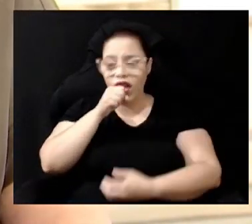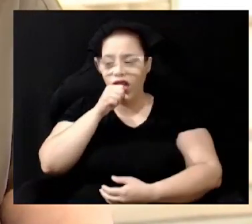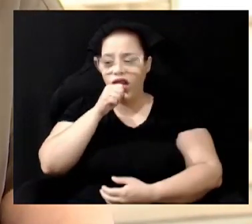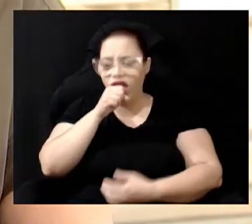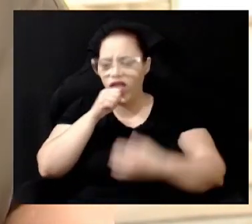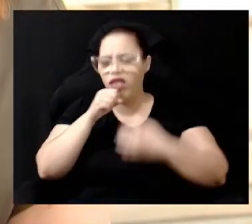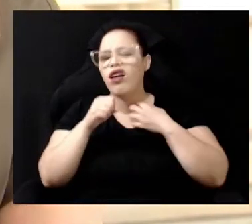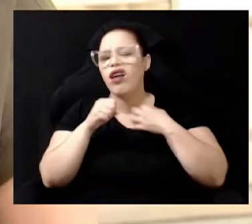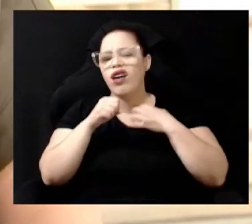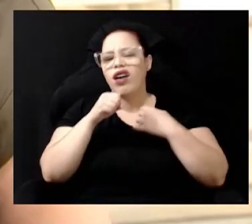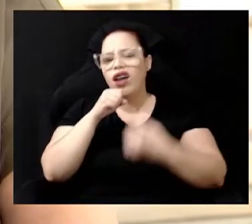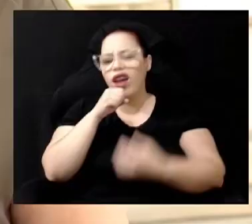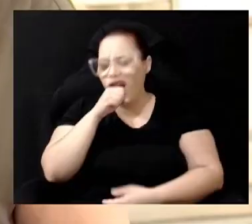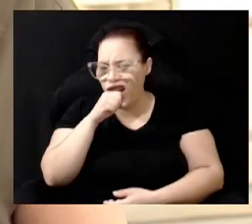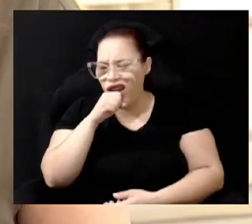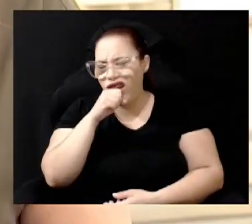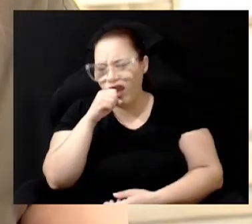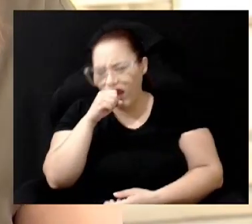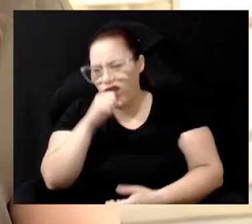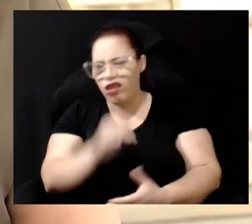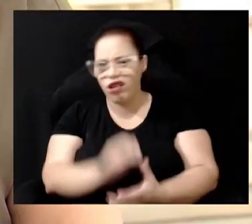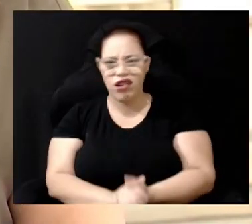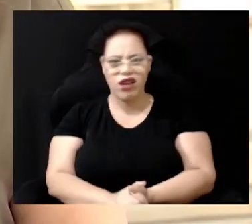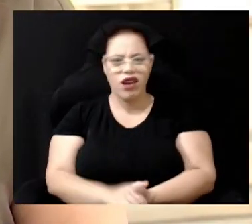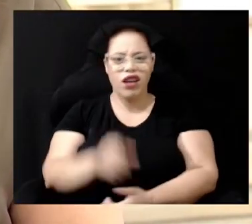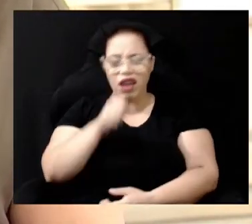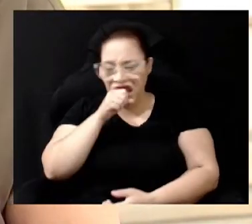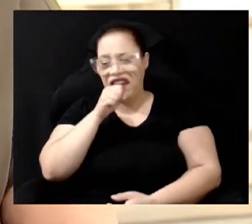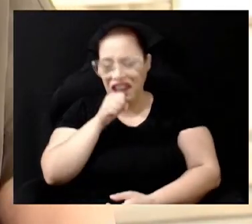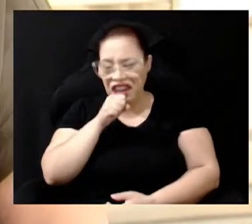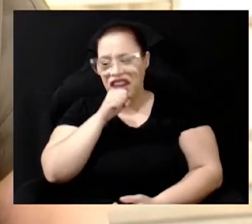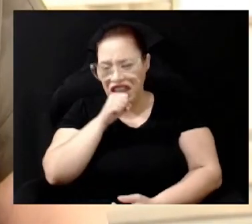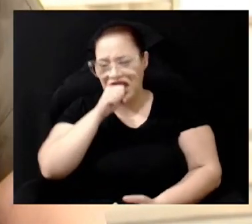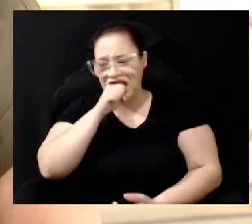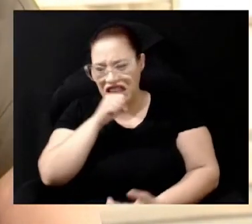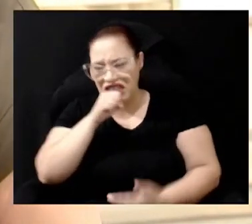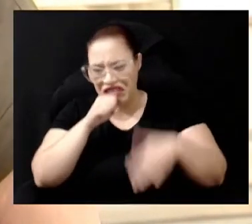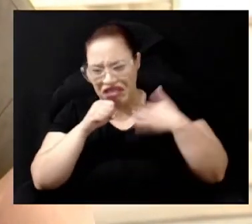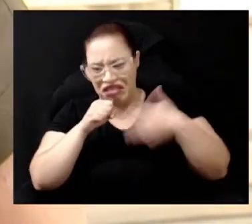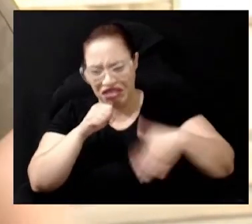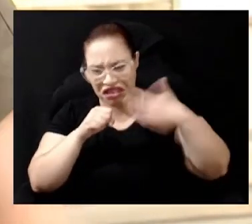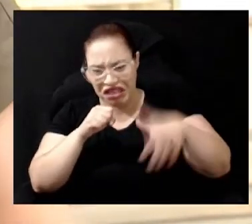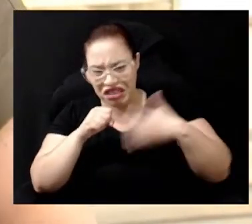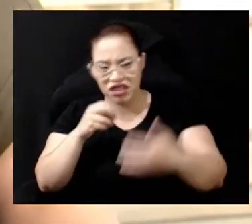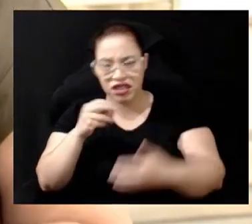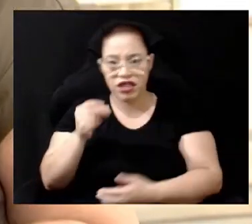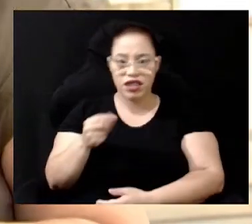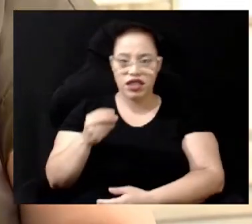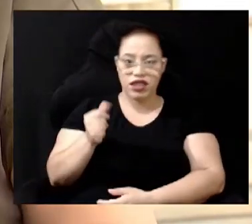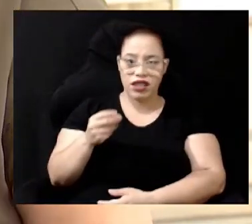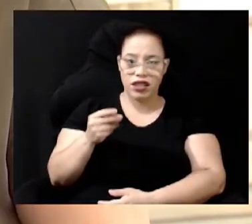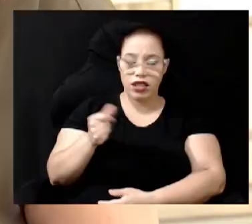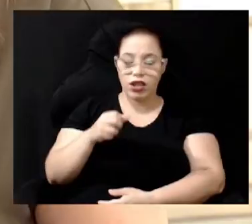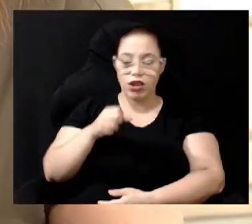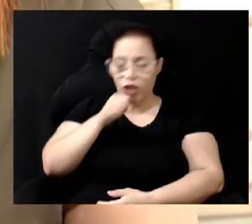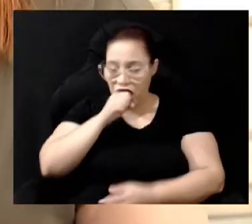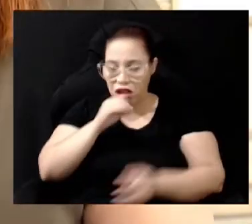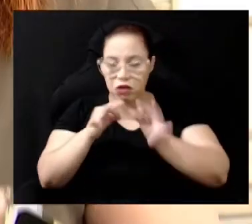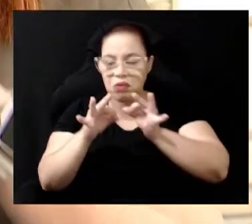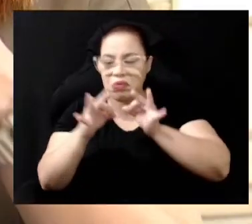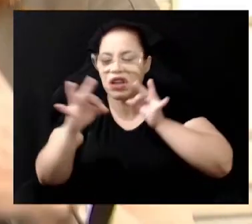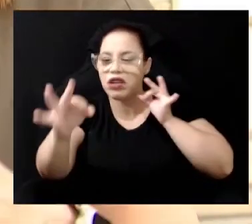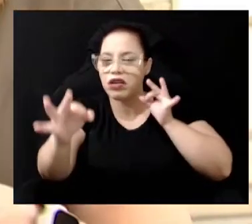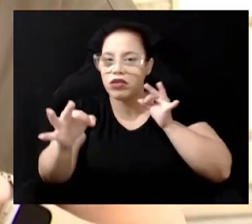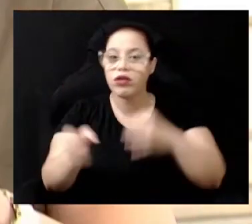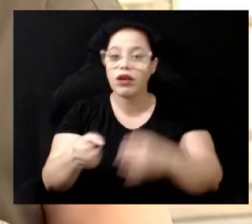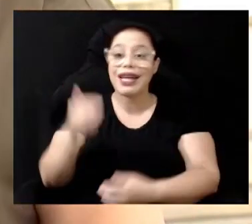incoercível A pessoa não para de tossir Era chamada antigamente de tosse comprida Em adultos